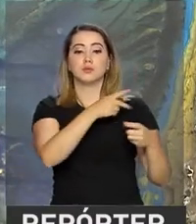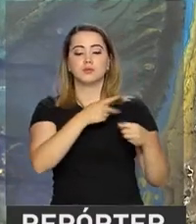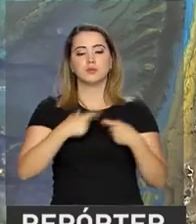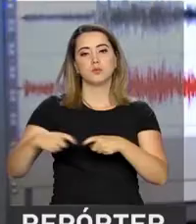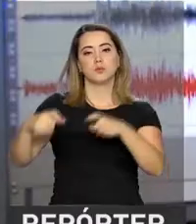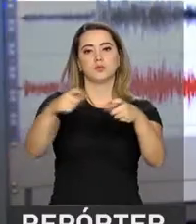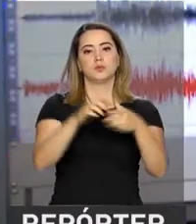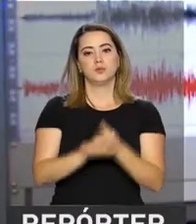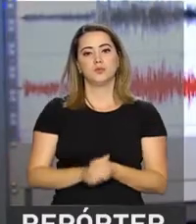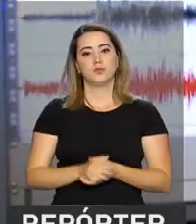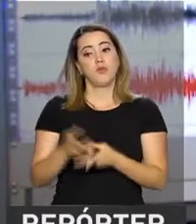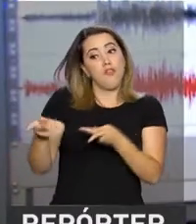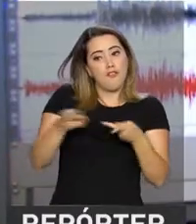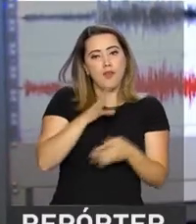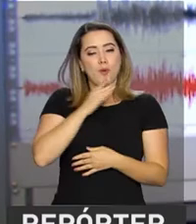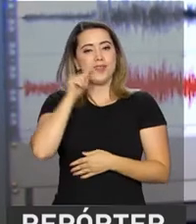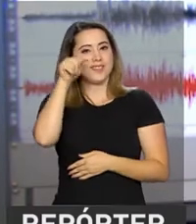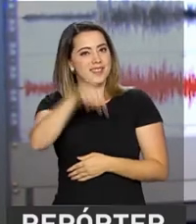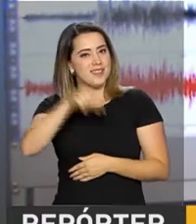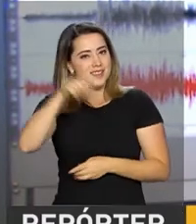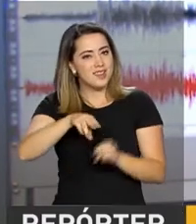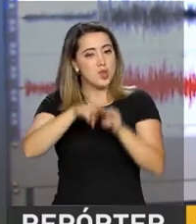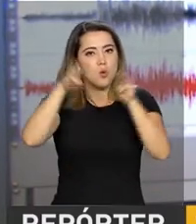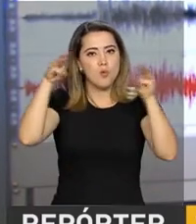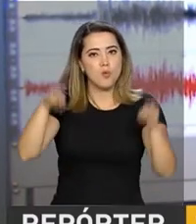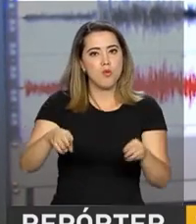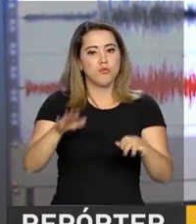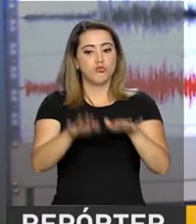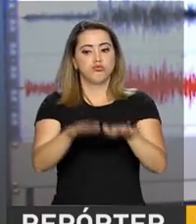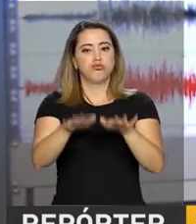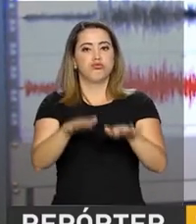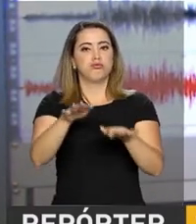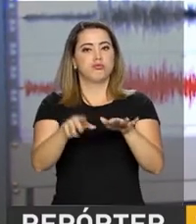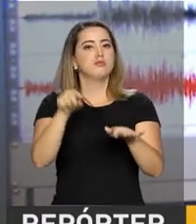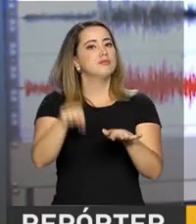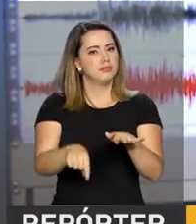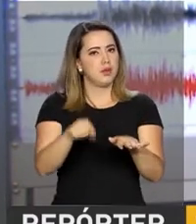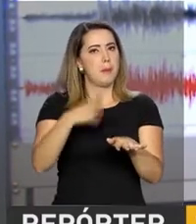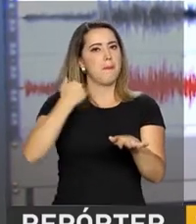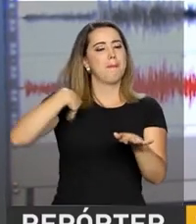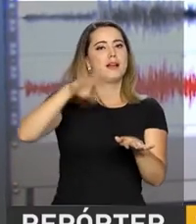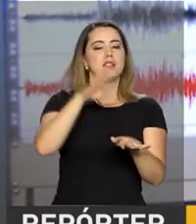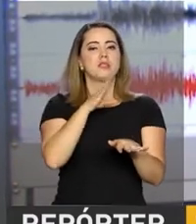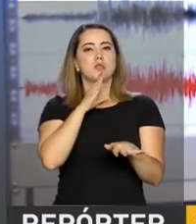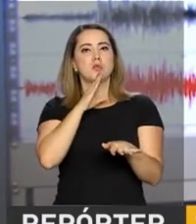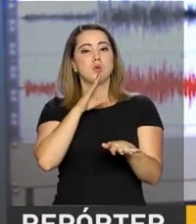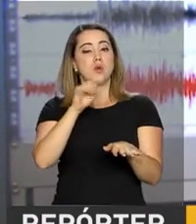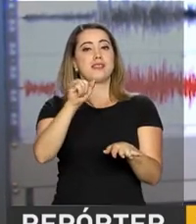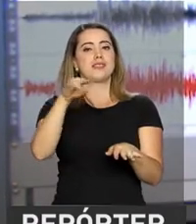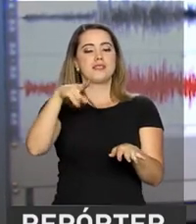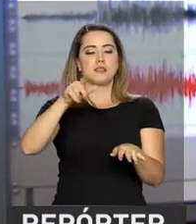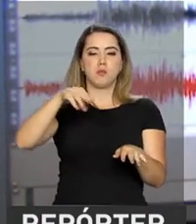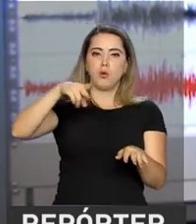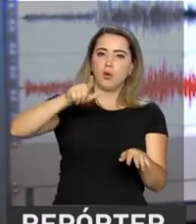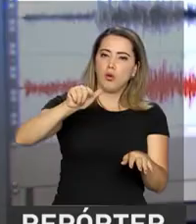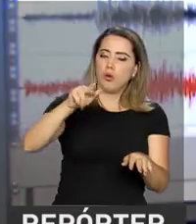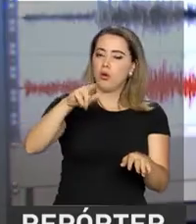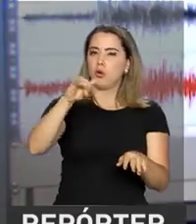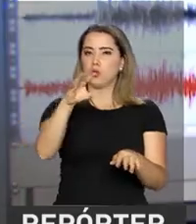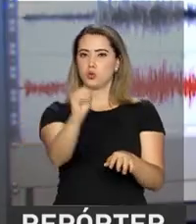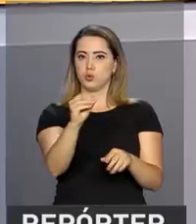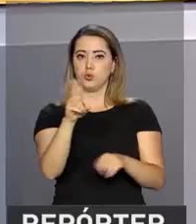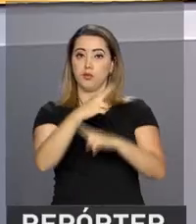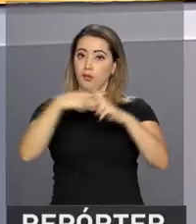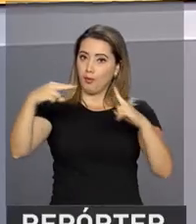museus. Venham conhecer o Museu de Sismologia aqui, mais conhecido como Mostra Sismológica, do Observatório Sismológico da